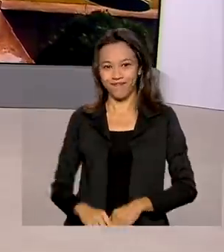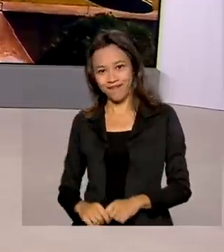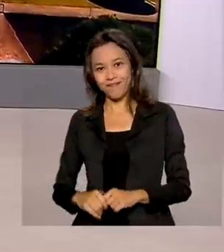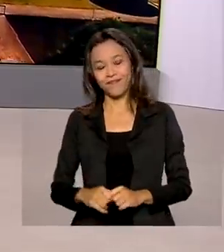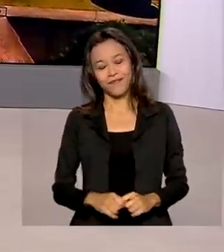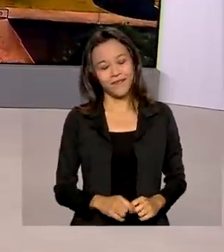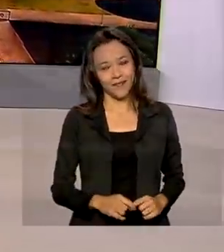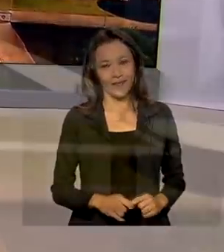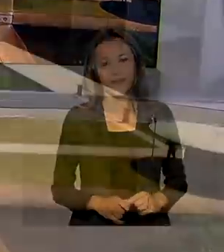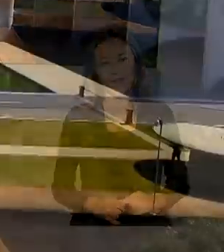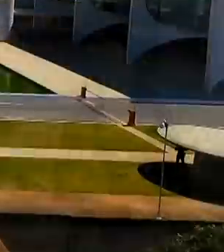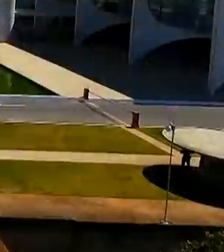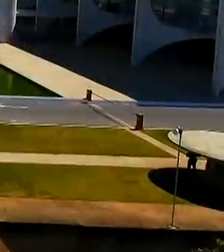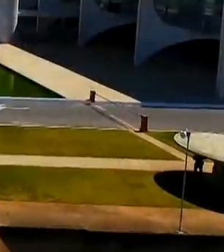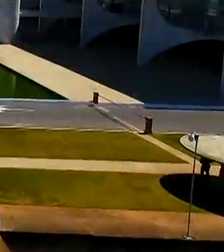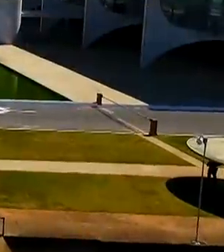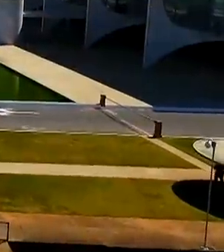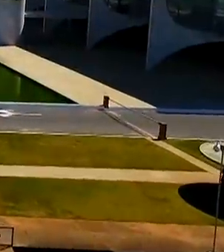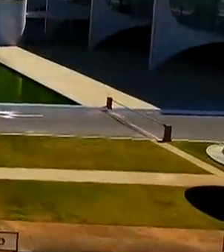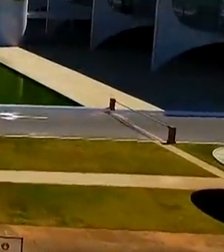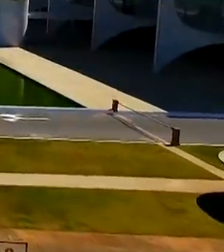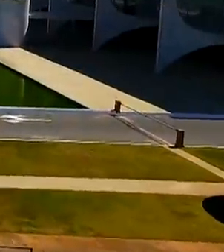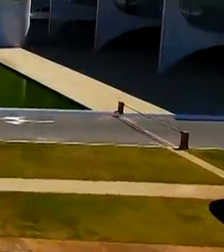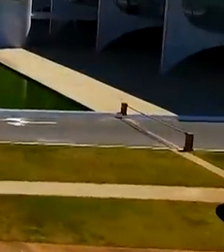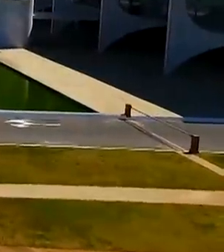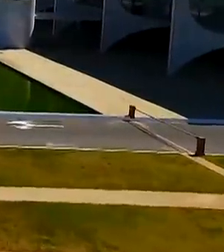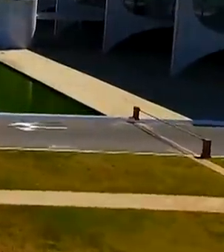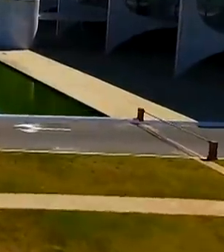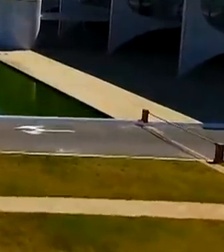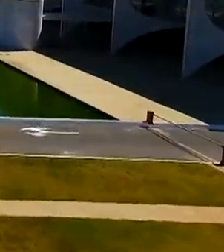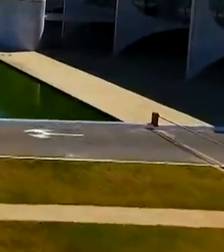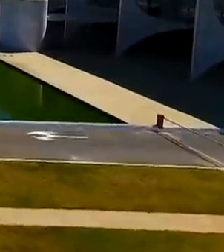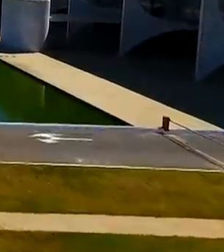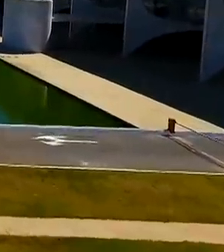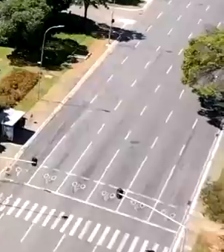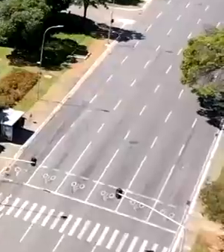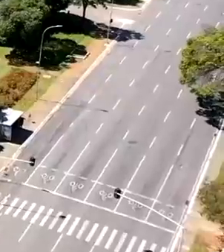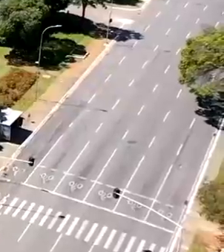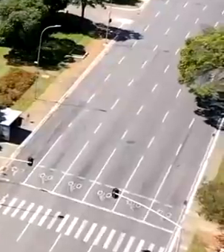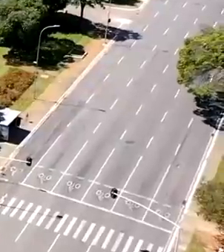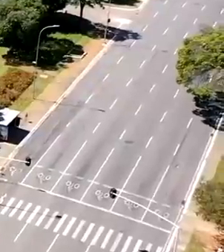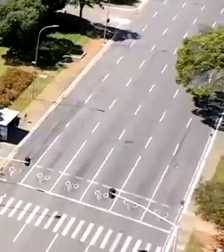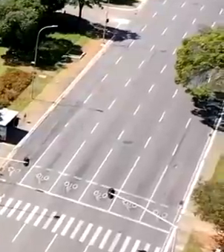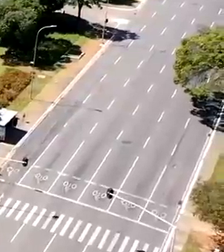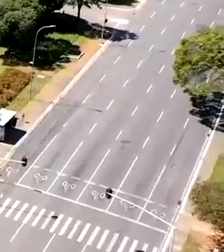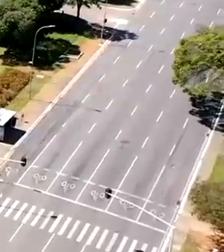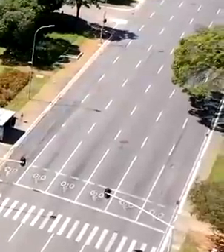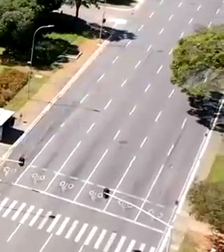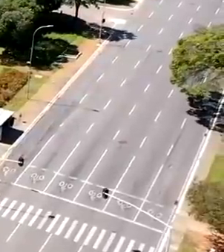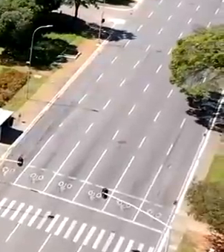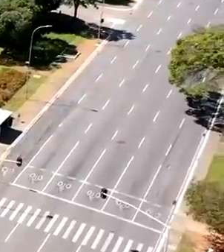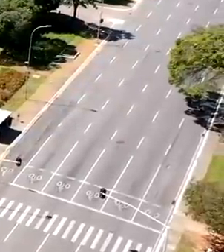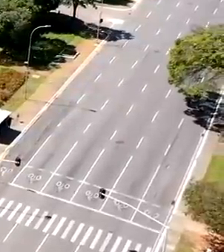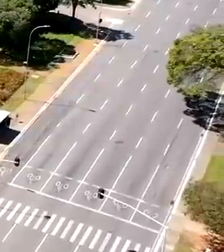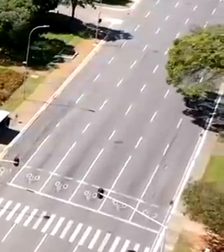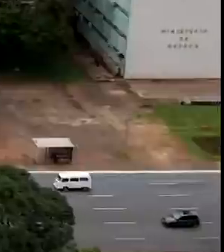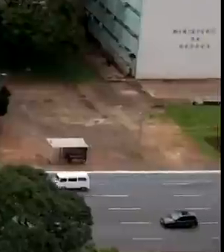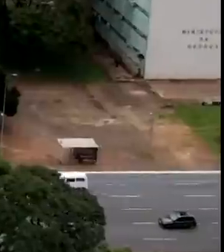Tchau, tchau. Tchau, tchau.